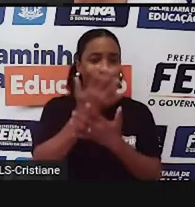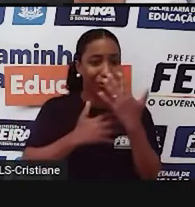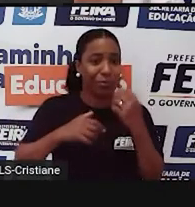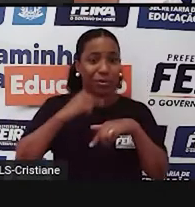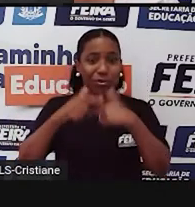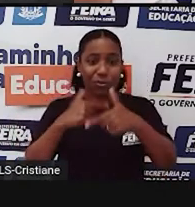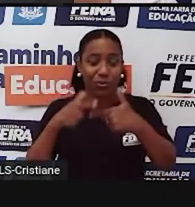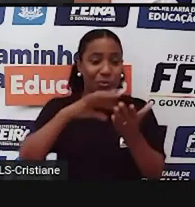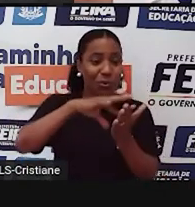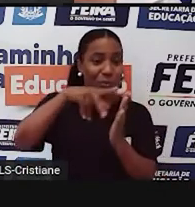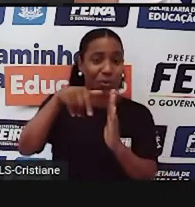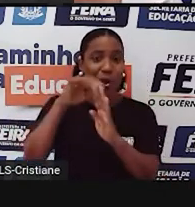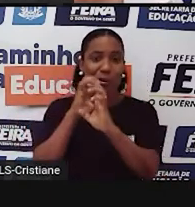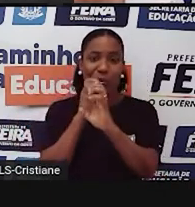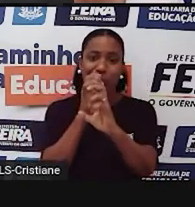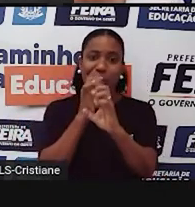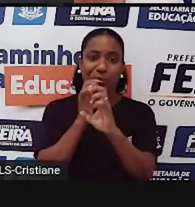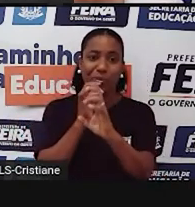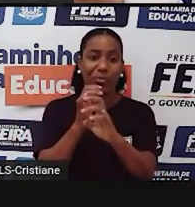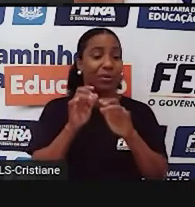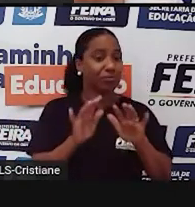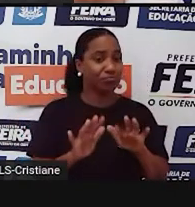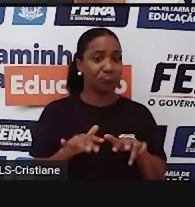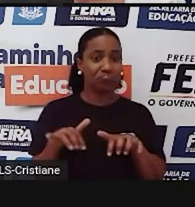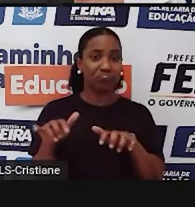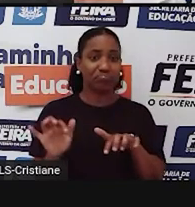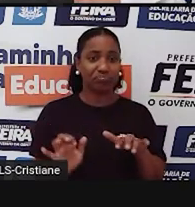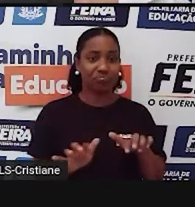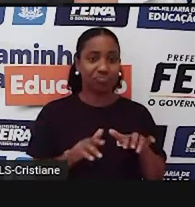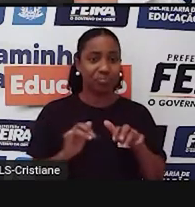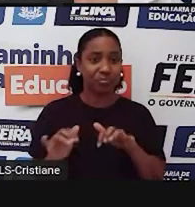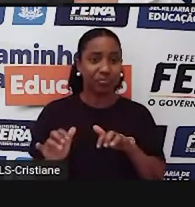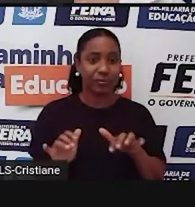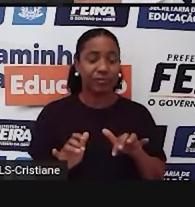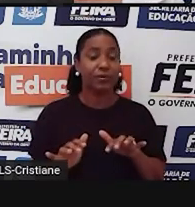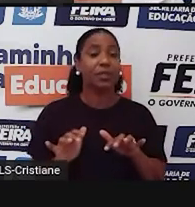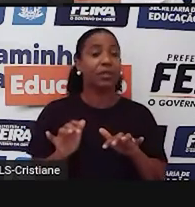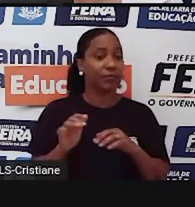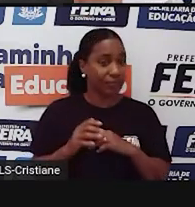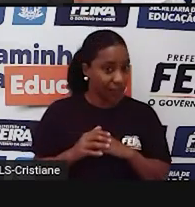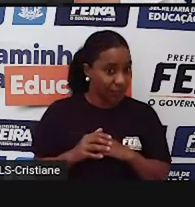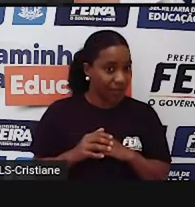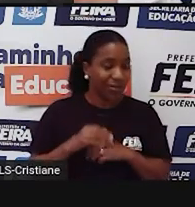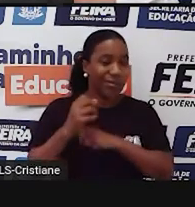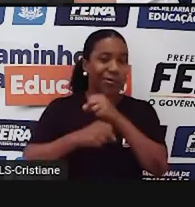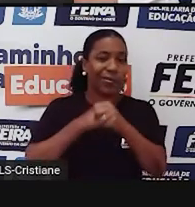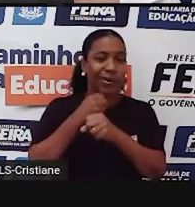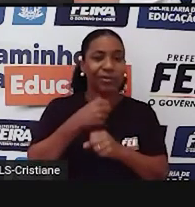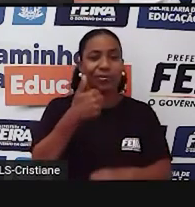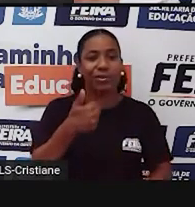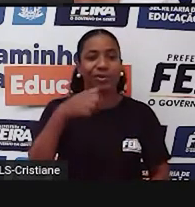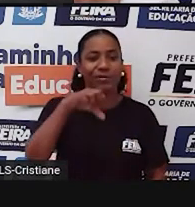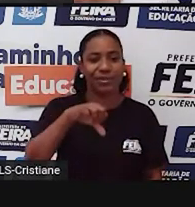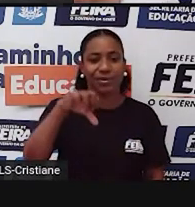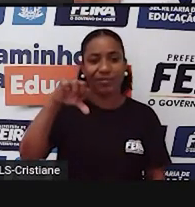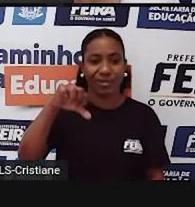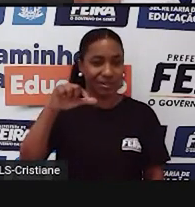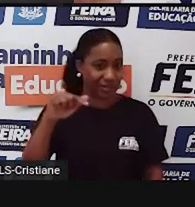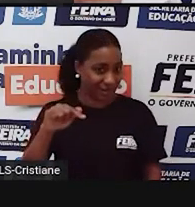produtor, saxofonista e tecladista. E ele morreu em 1997,